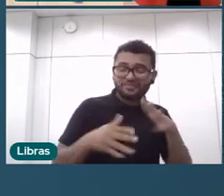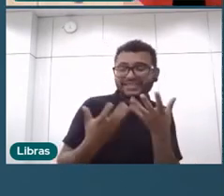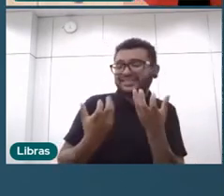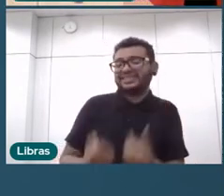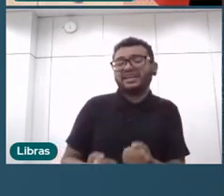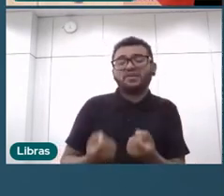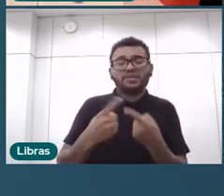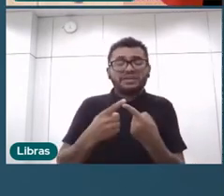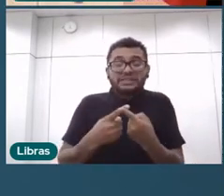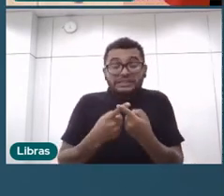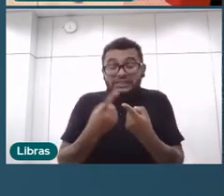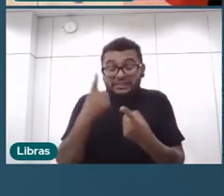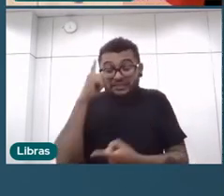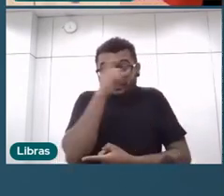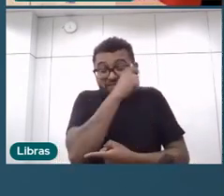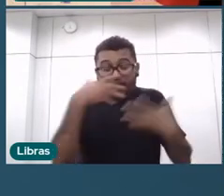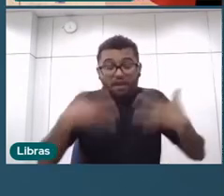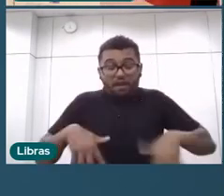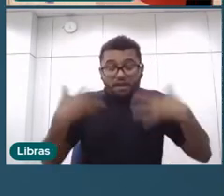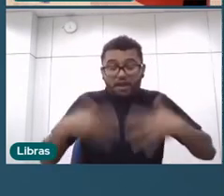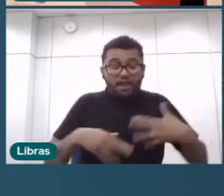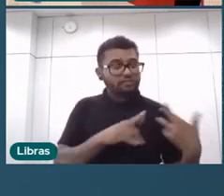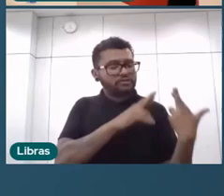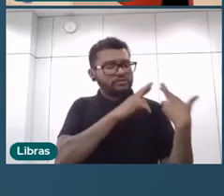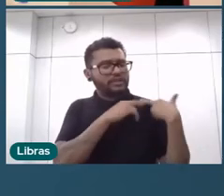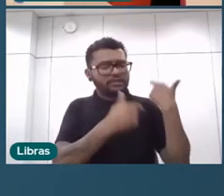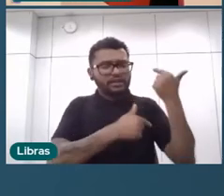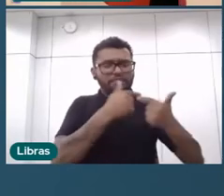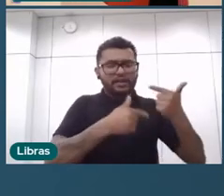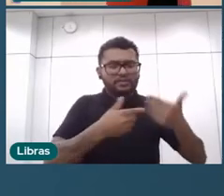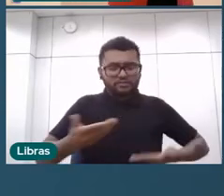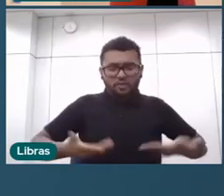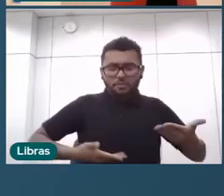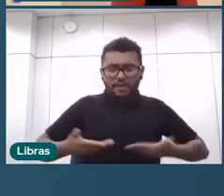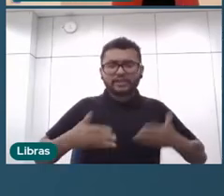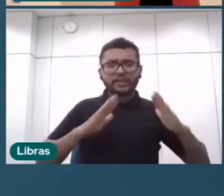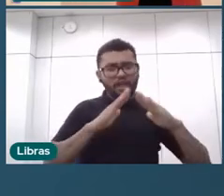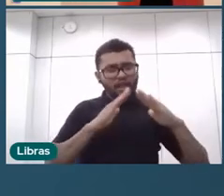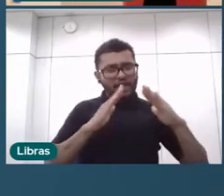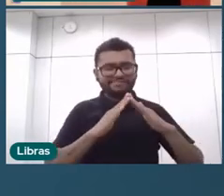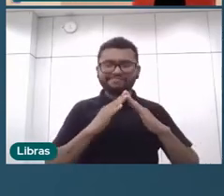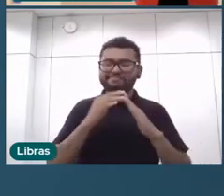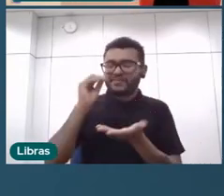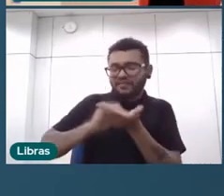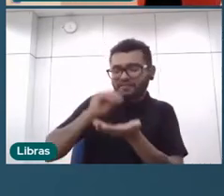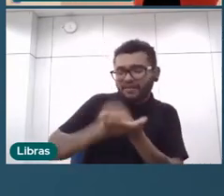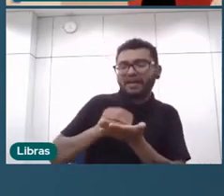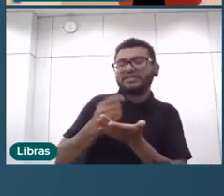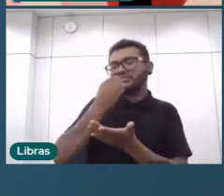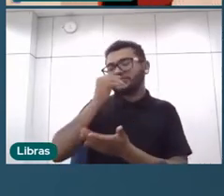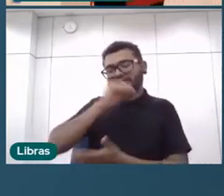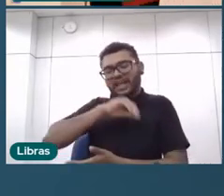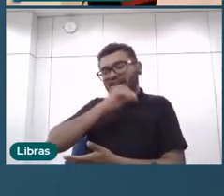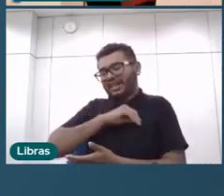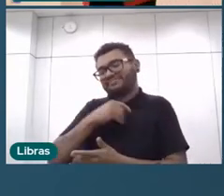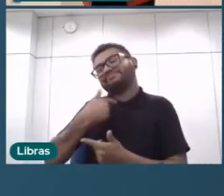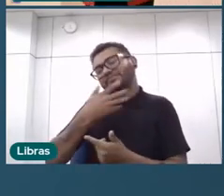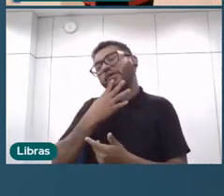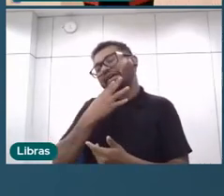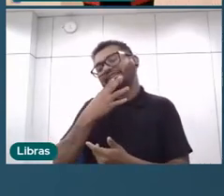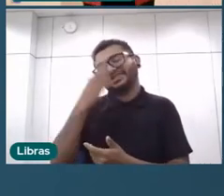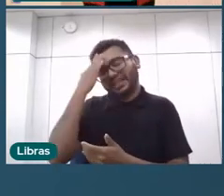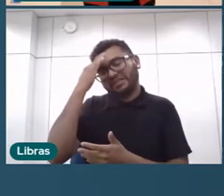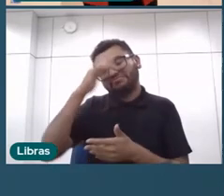responsabilidade no serviço doméstico, não reconhecido, não remunerado, etc, que a gente já conhece